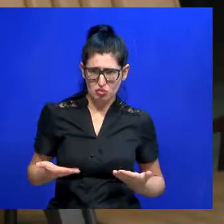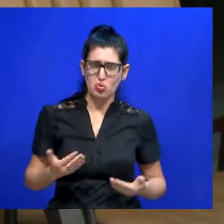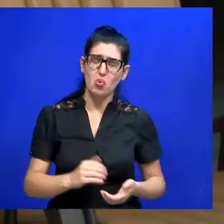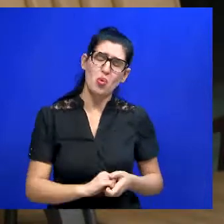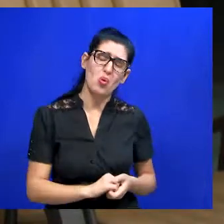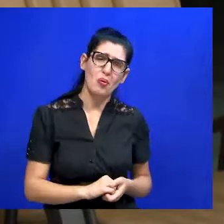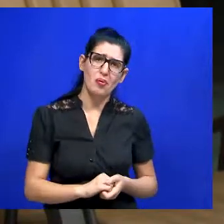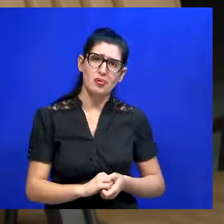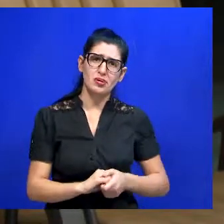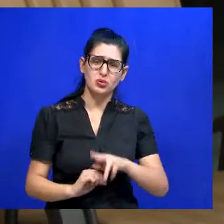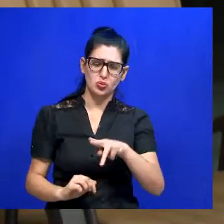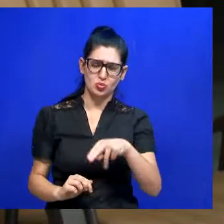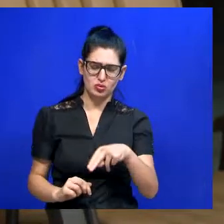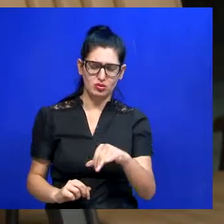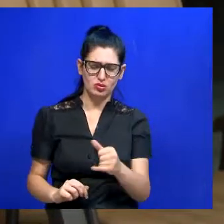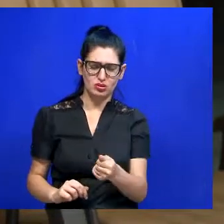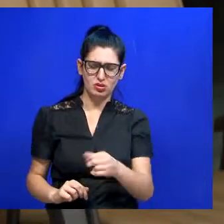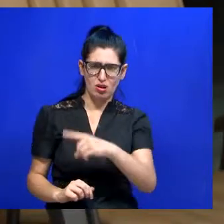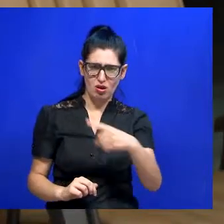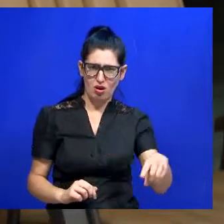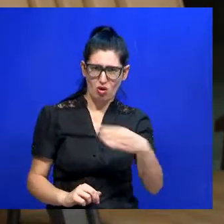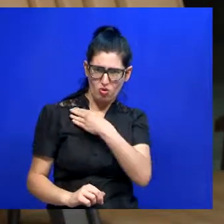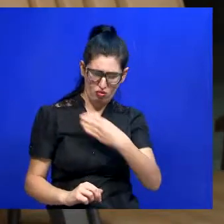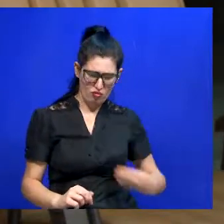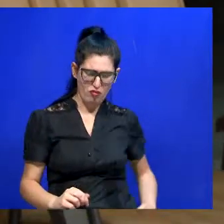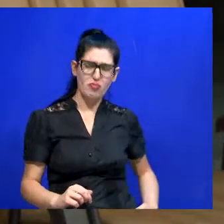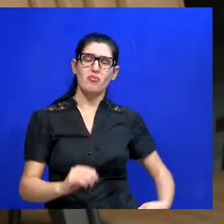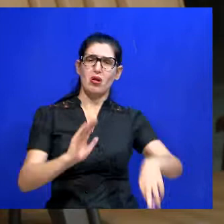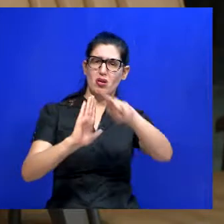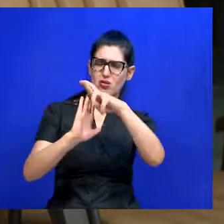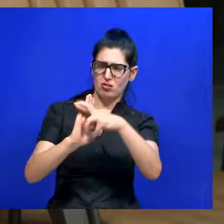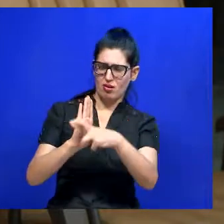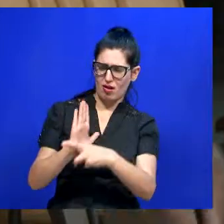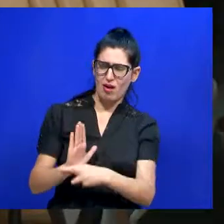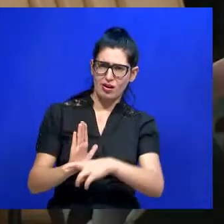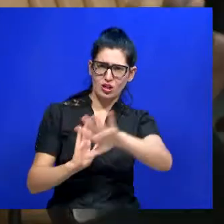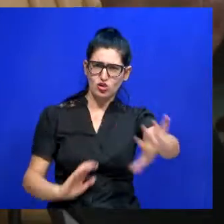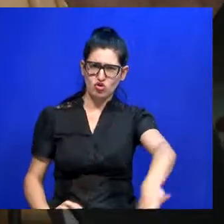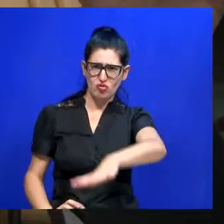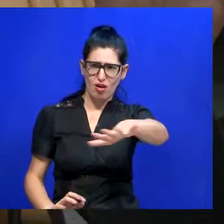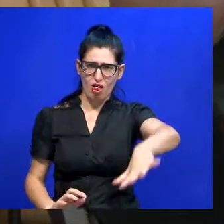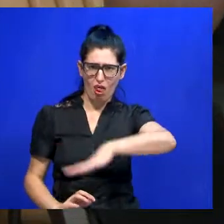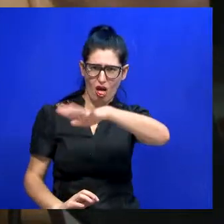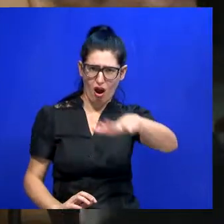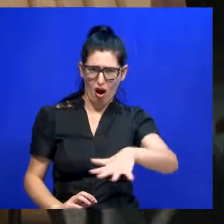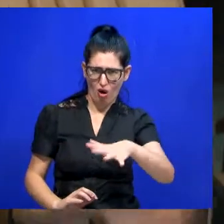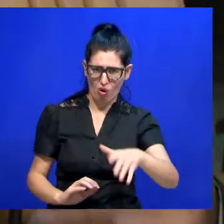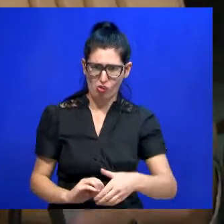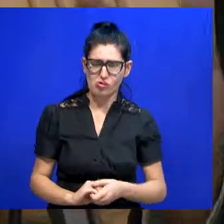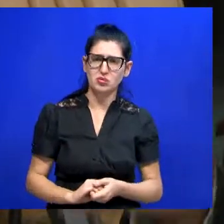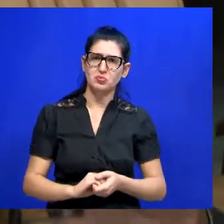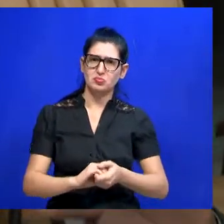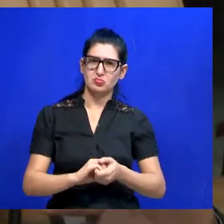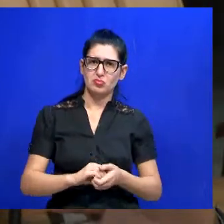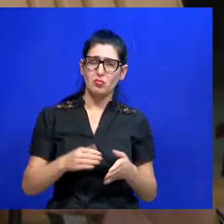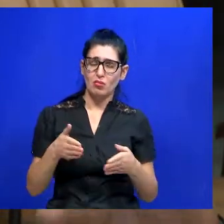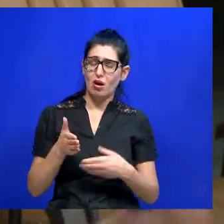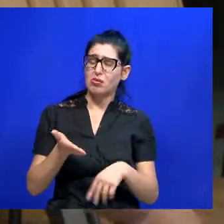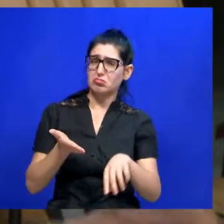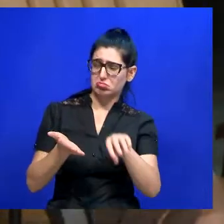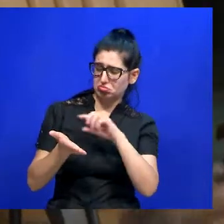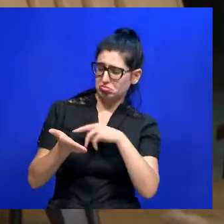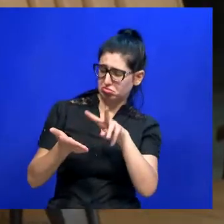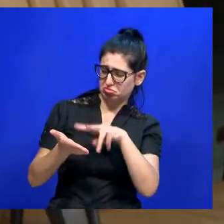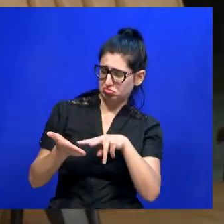União, ela determina as normas gerais. O que se trata disso? Ela dá uma noção, uma diretriz, um direcionamento